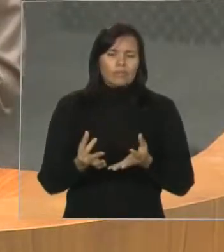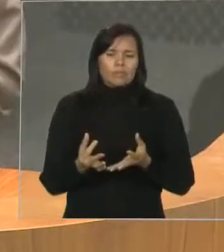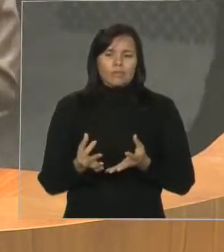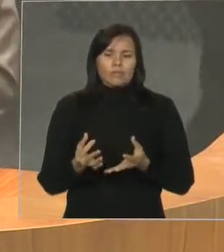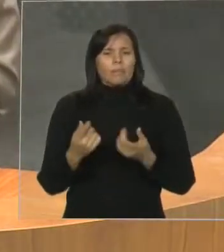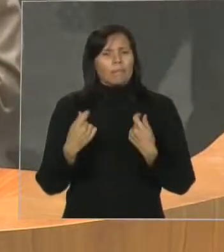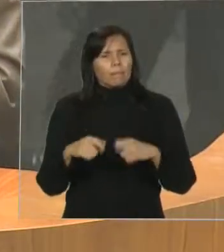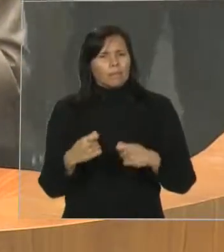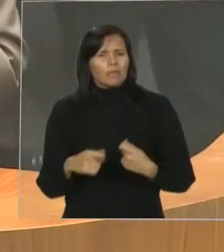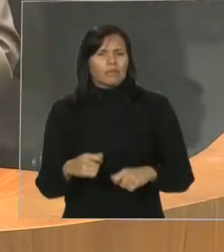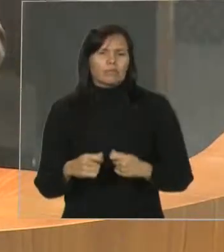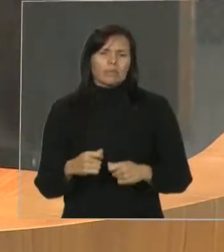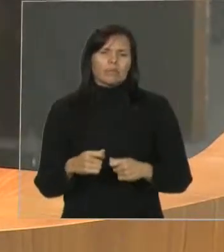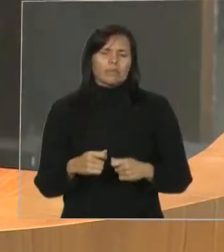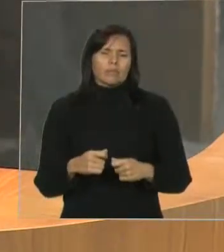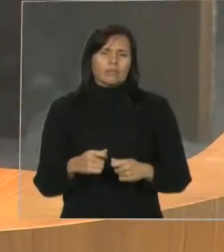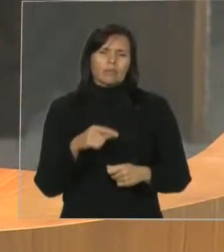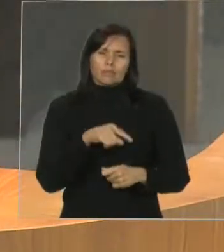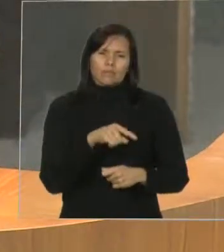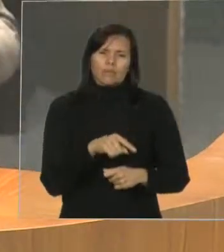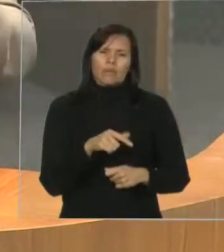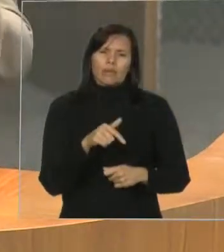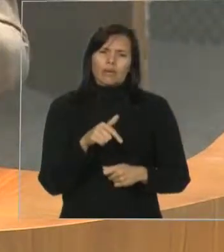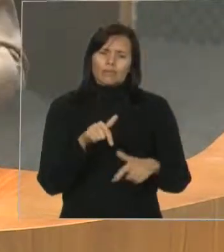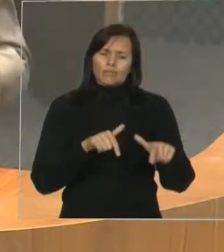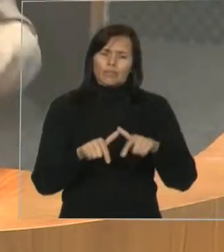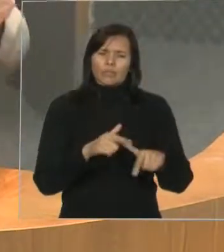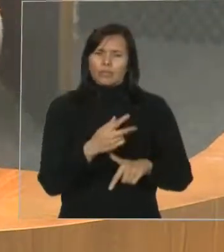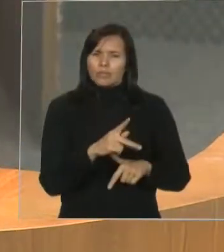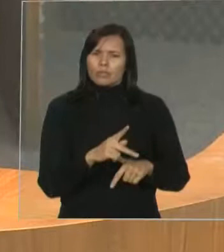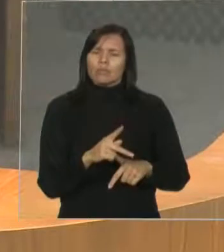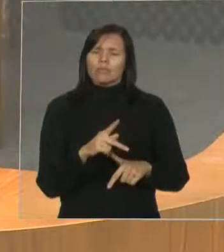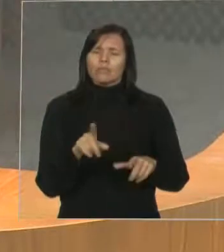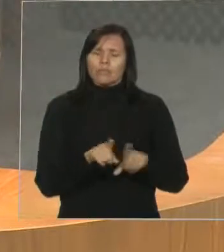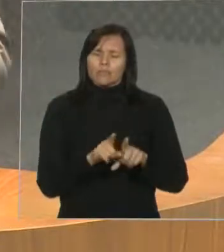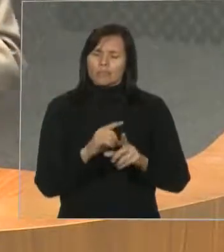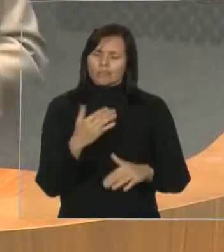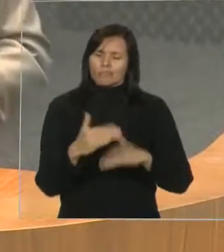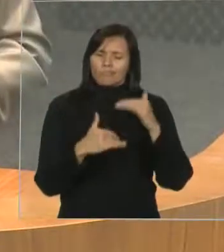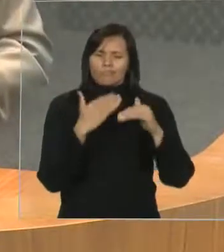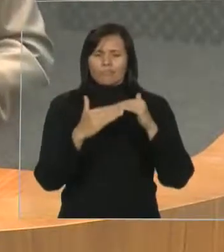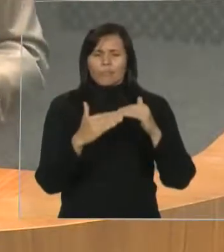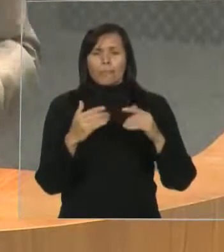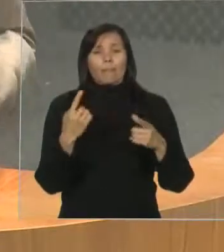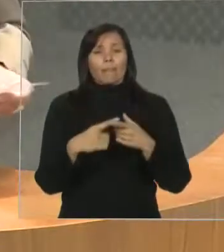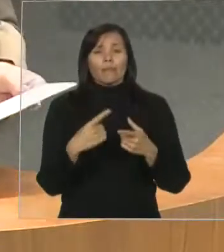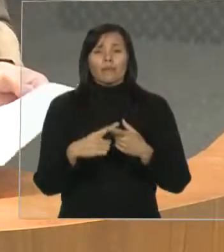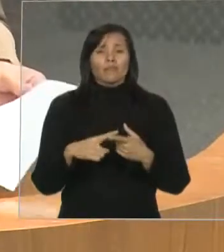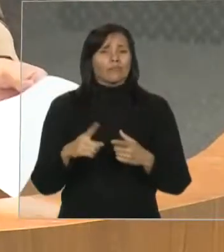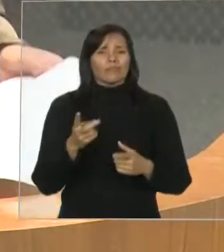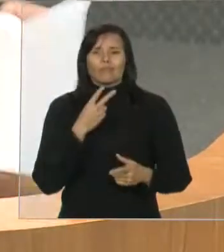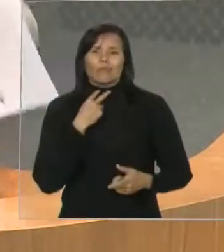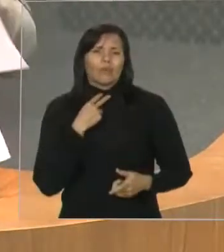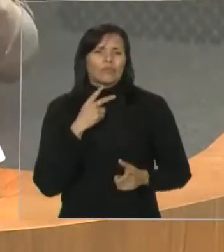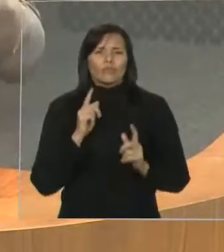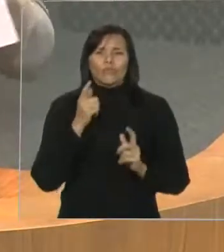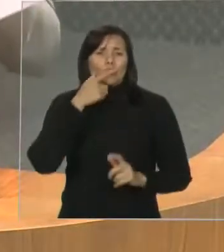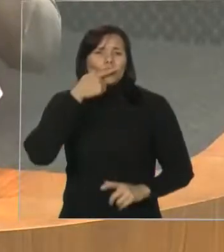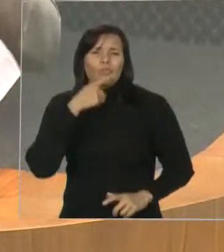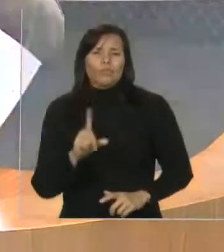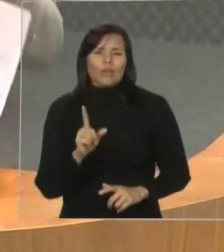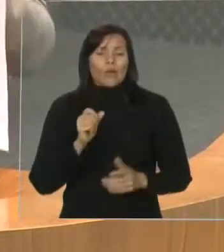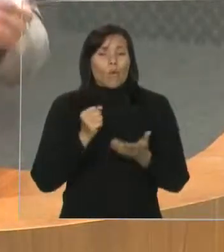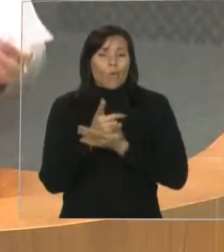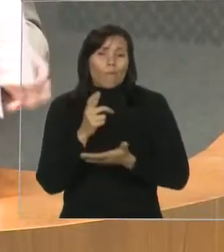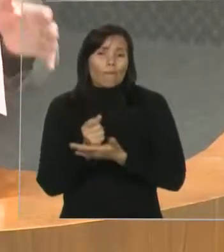da qualidade no atendimento dos serviços. Por que estou dizendo isso? Porque não tem compra de passagem pela internet, nós temos aqui, inclusive,